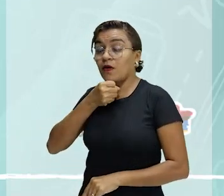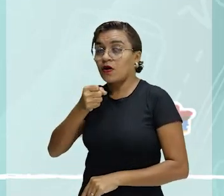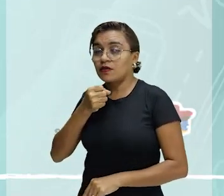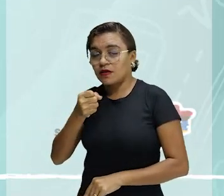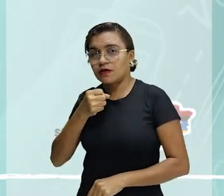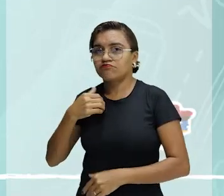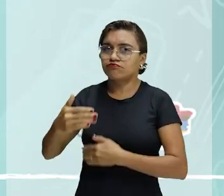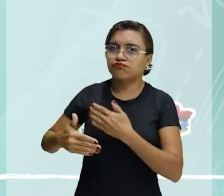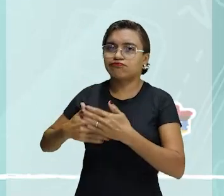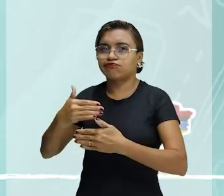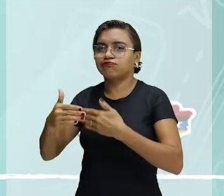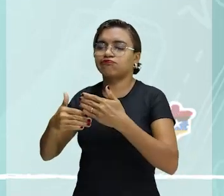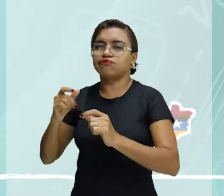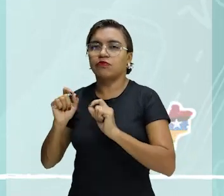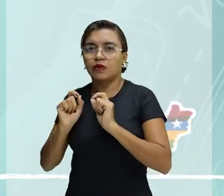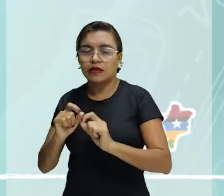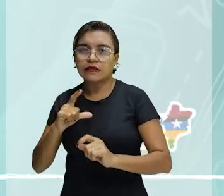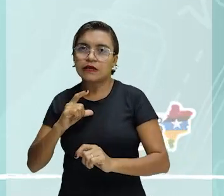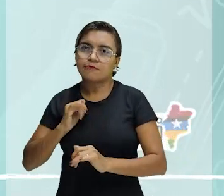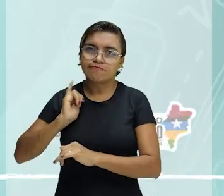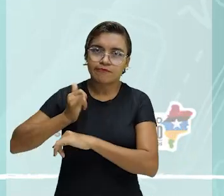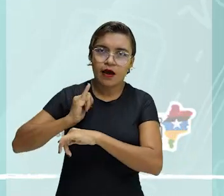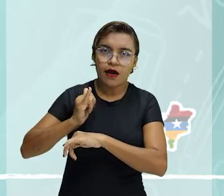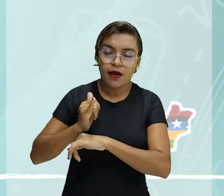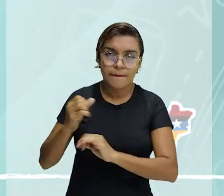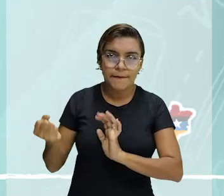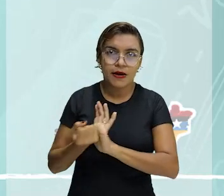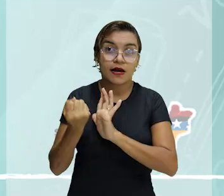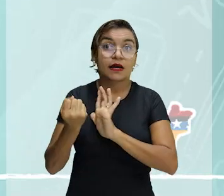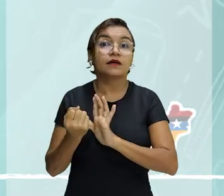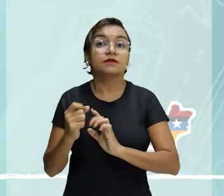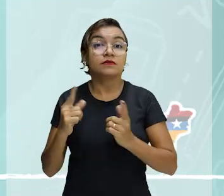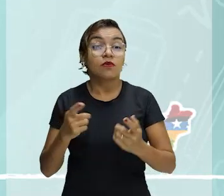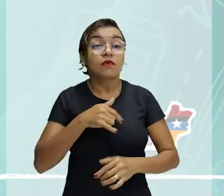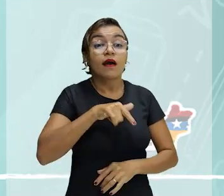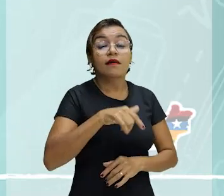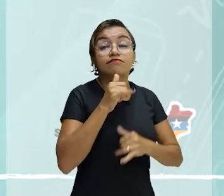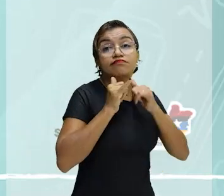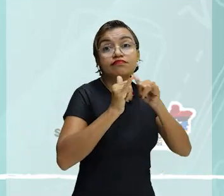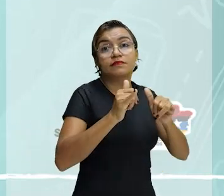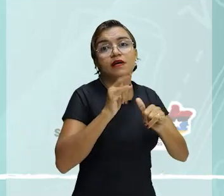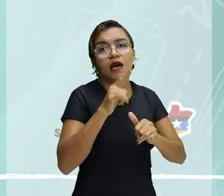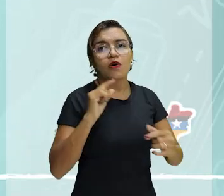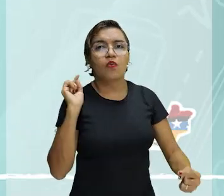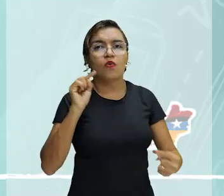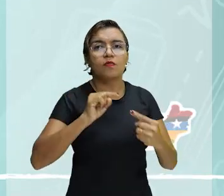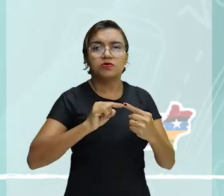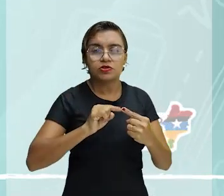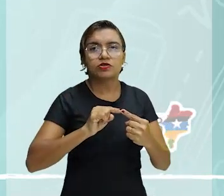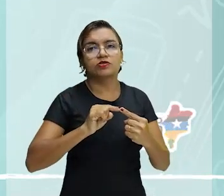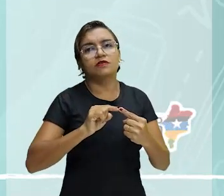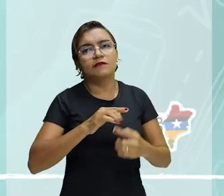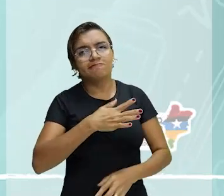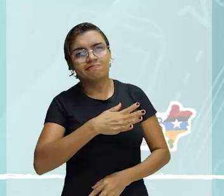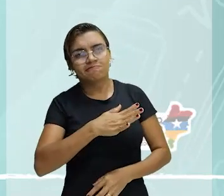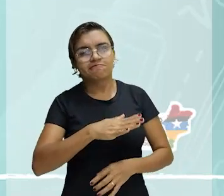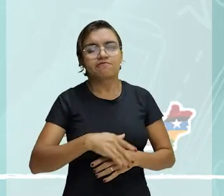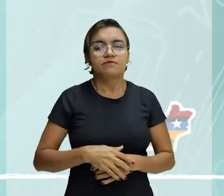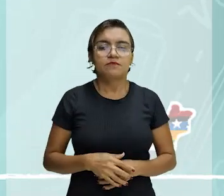de um ângulo pessoal, com contornos narrativos bem marcados, enquanto a notícia é objetiva e imparcial.